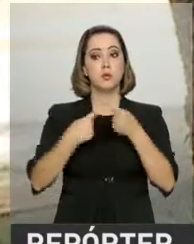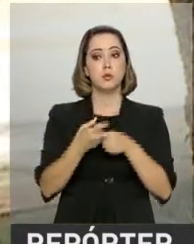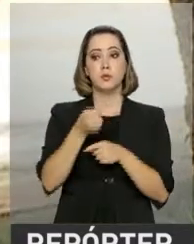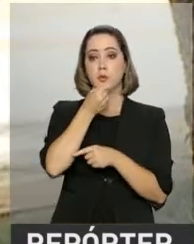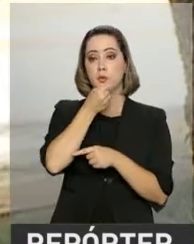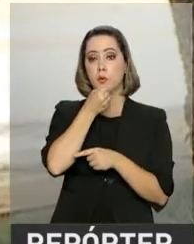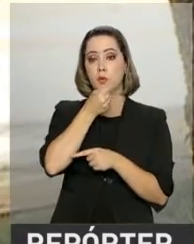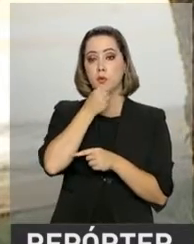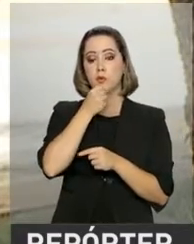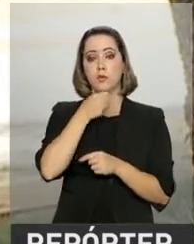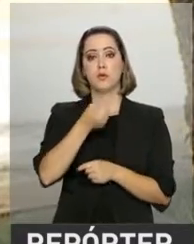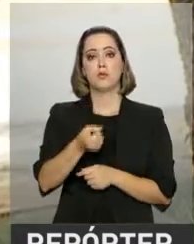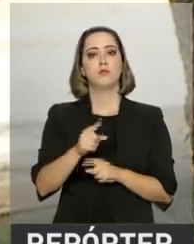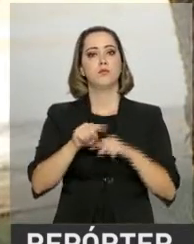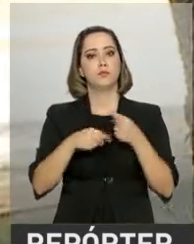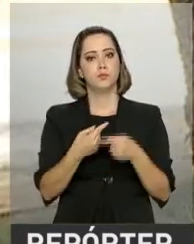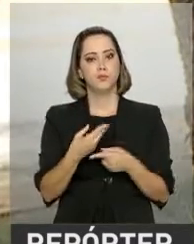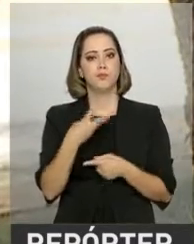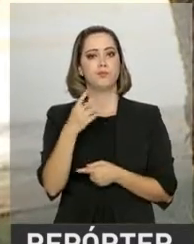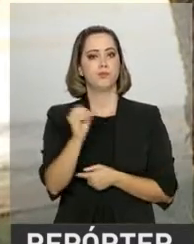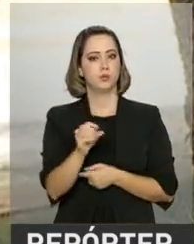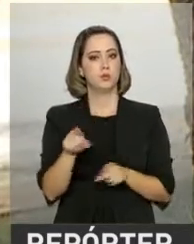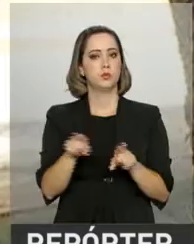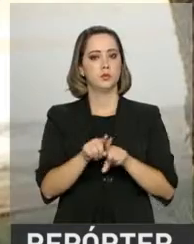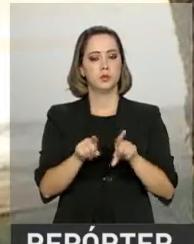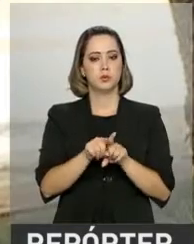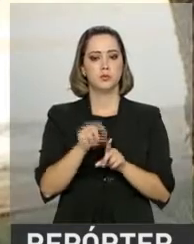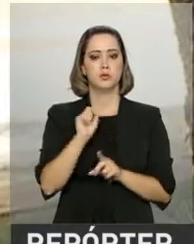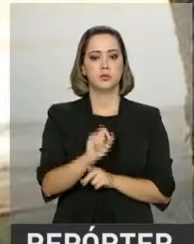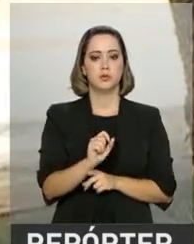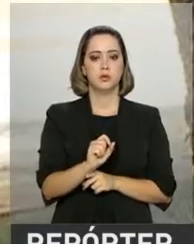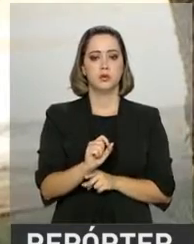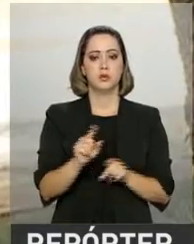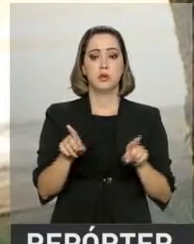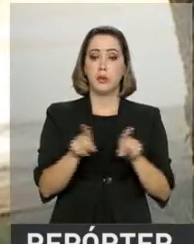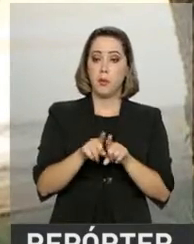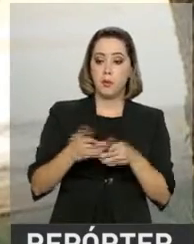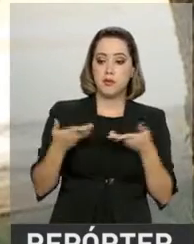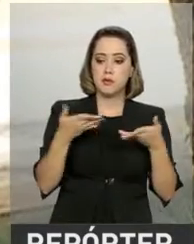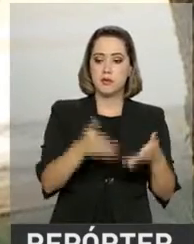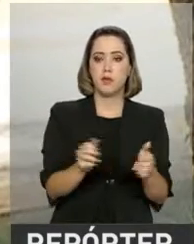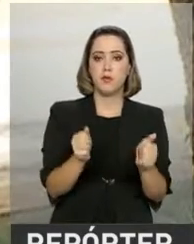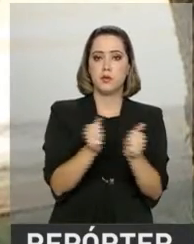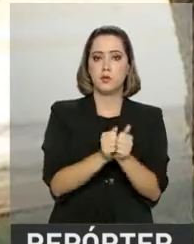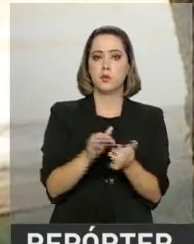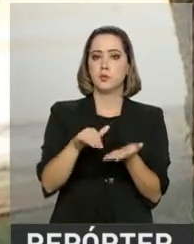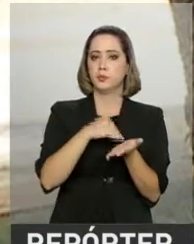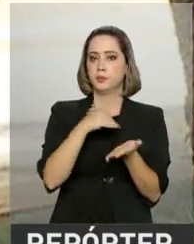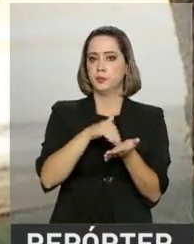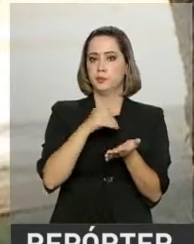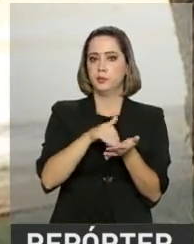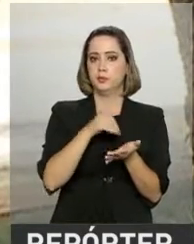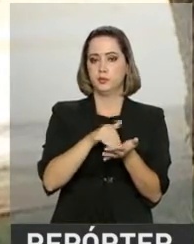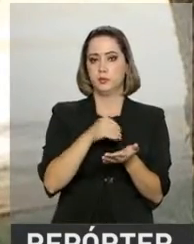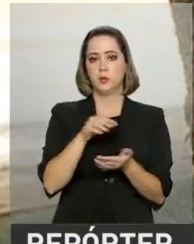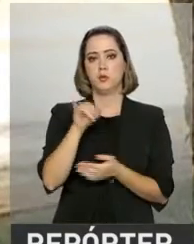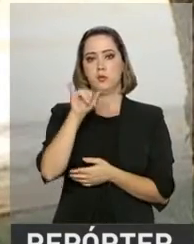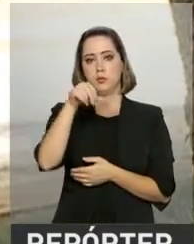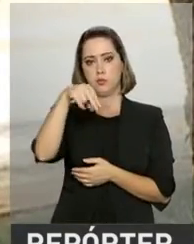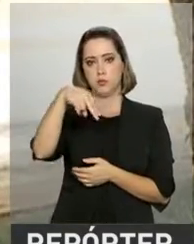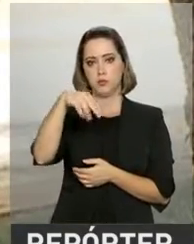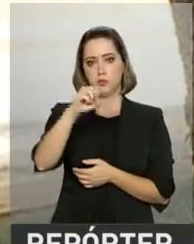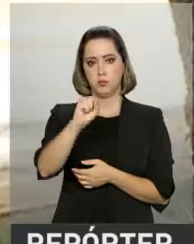jornalistas por mais 30 minutos. Quem também participou do fórum foi o secretário da Previdência, Marcelo